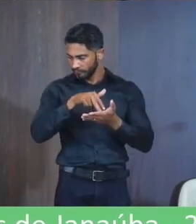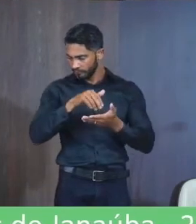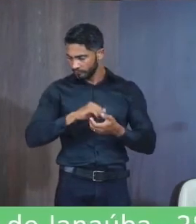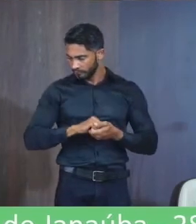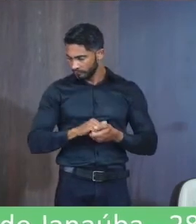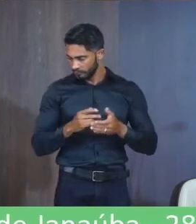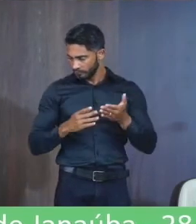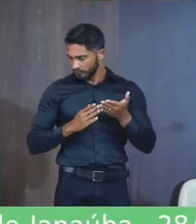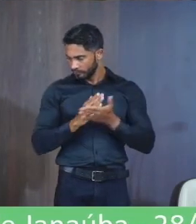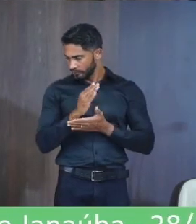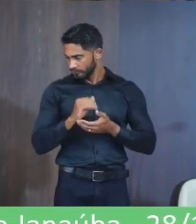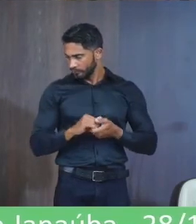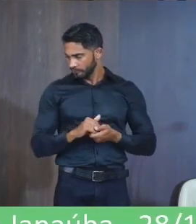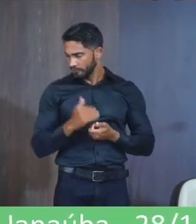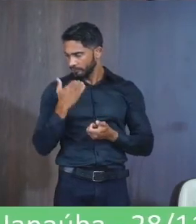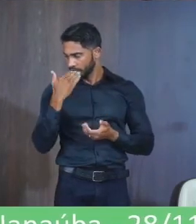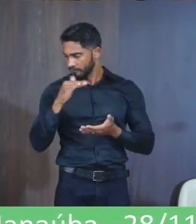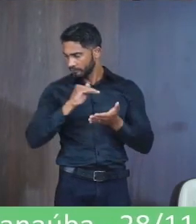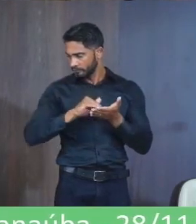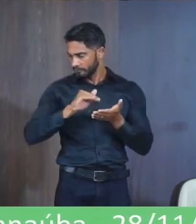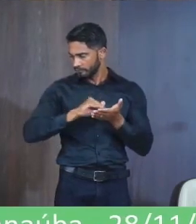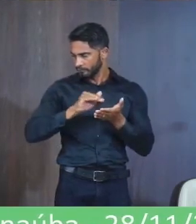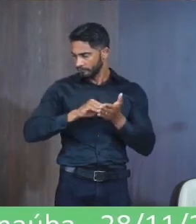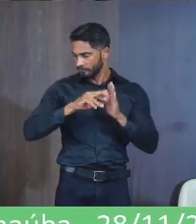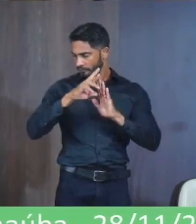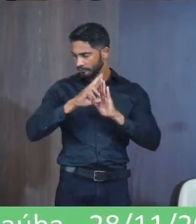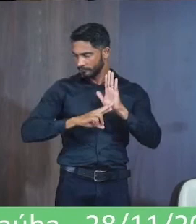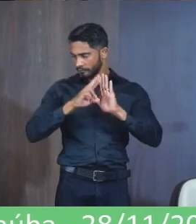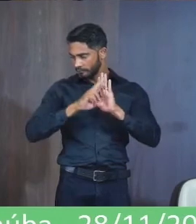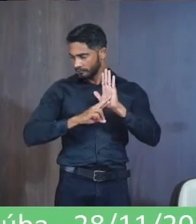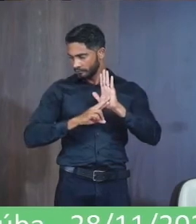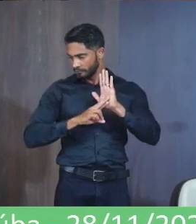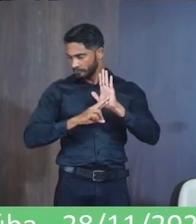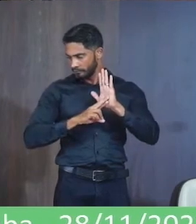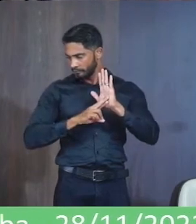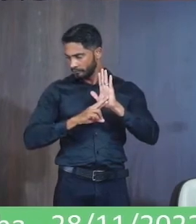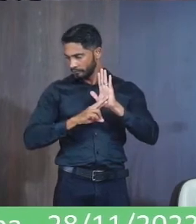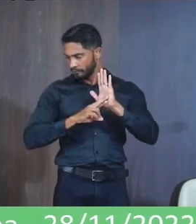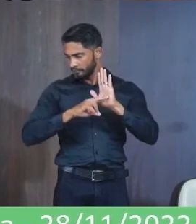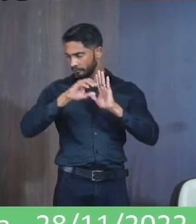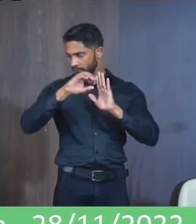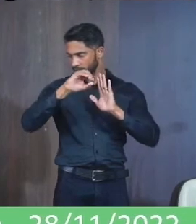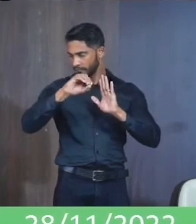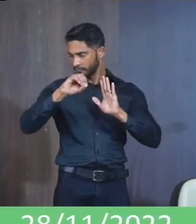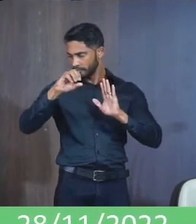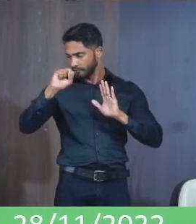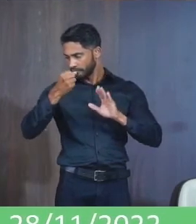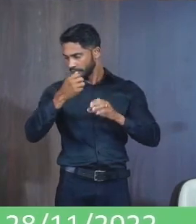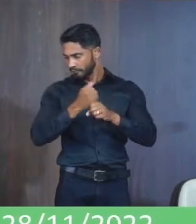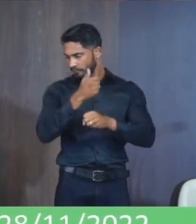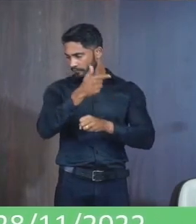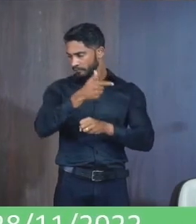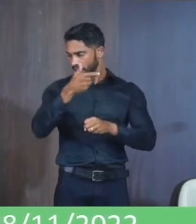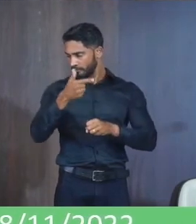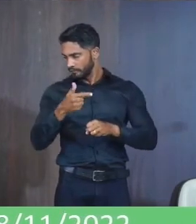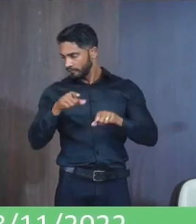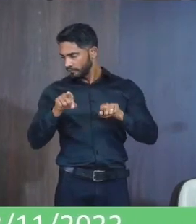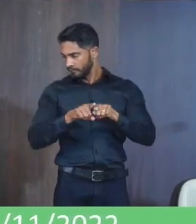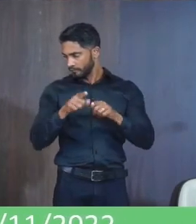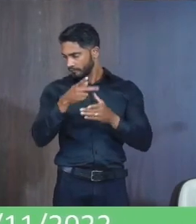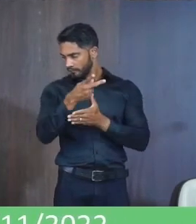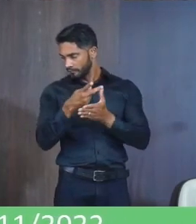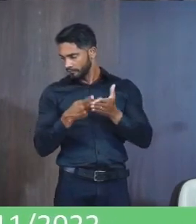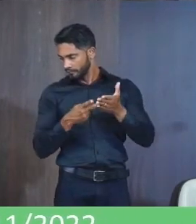Aprovado Solicito ao seu secretário Que faça leitura Da emenda Do projeto de resolução Número 08 2022 Bem como dos